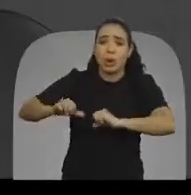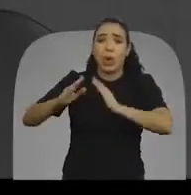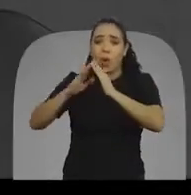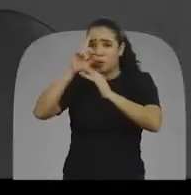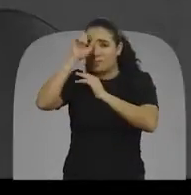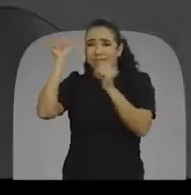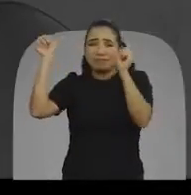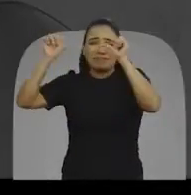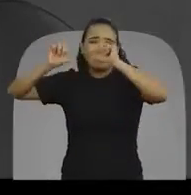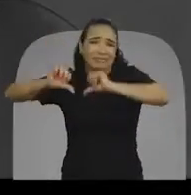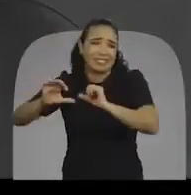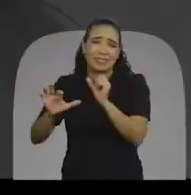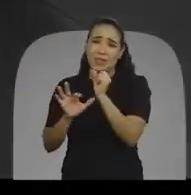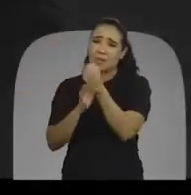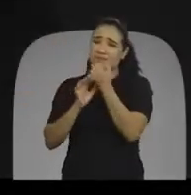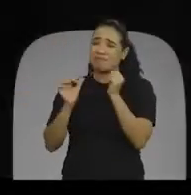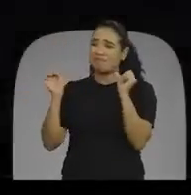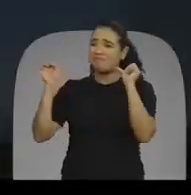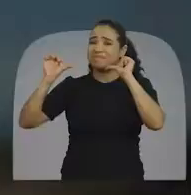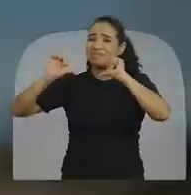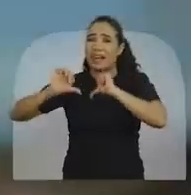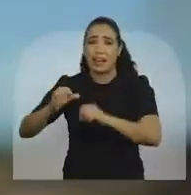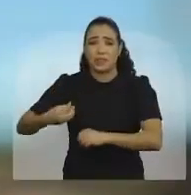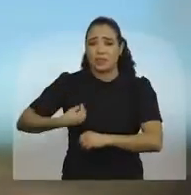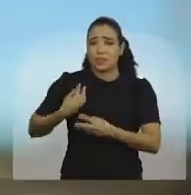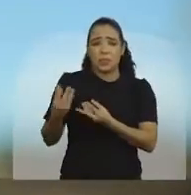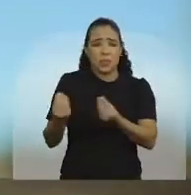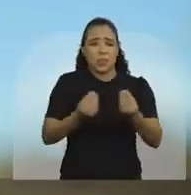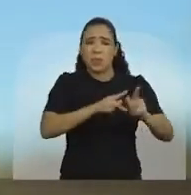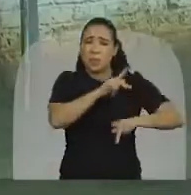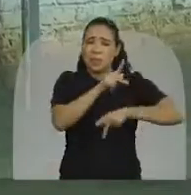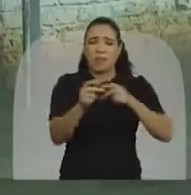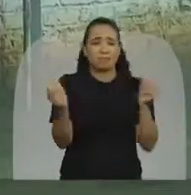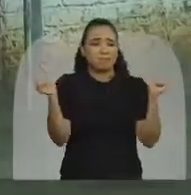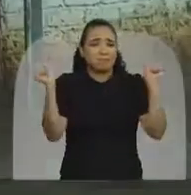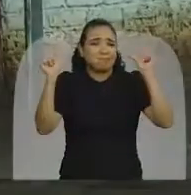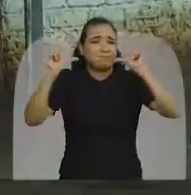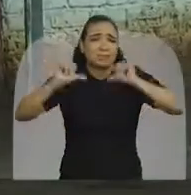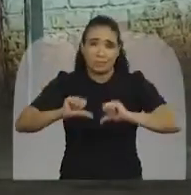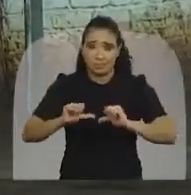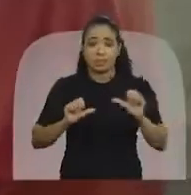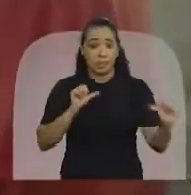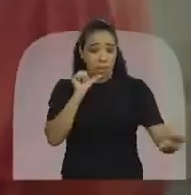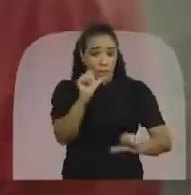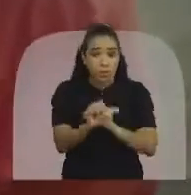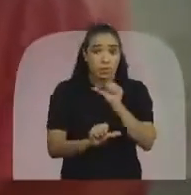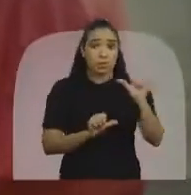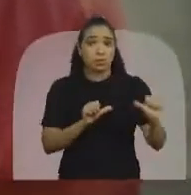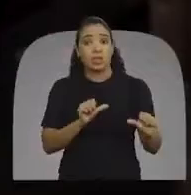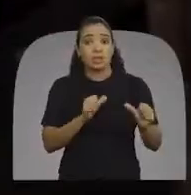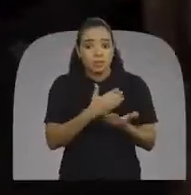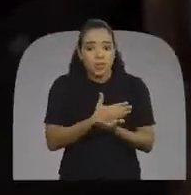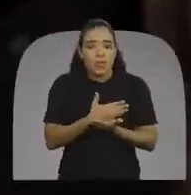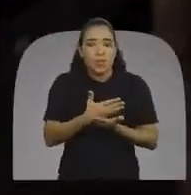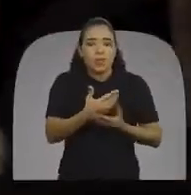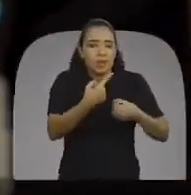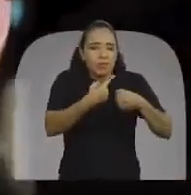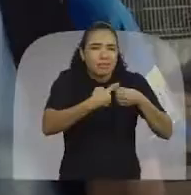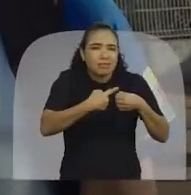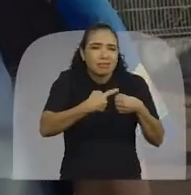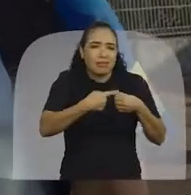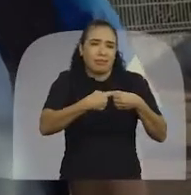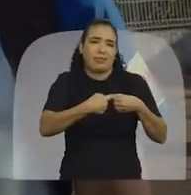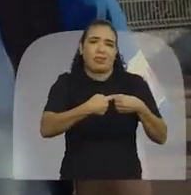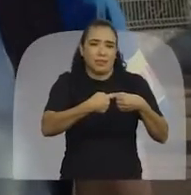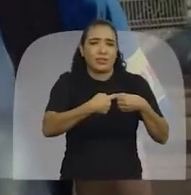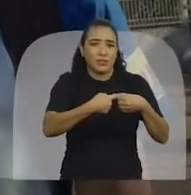a nossa segurança, a vida de muita gente. A mudança vem do nosso interior. Mas teve um